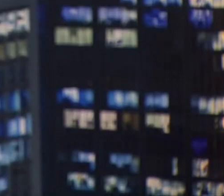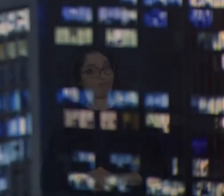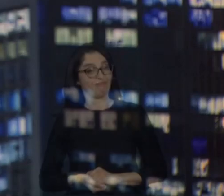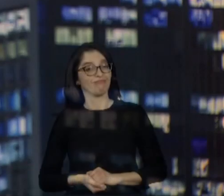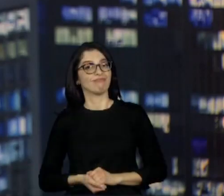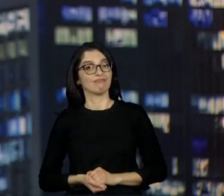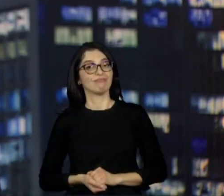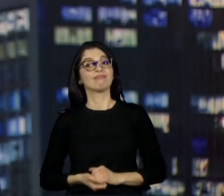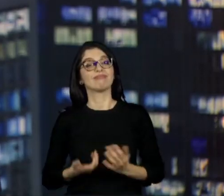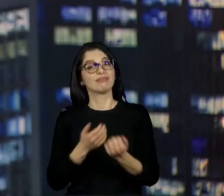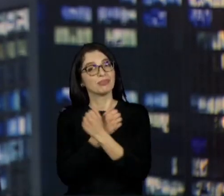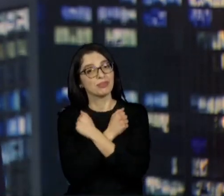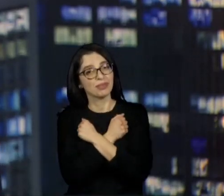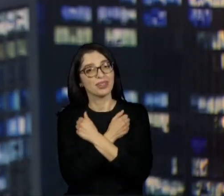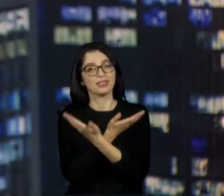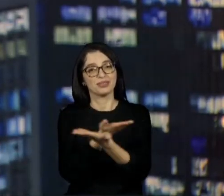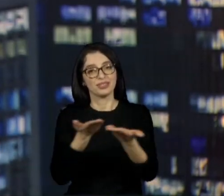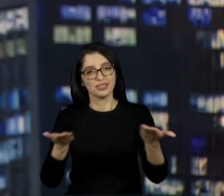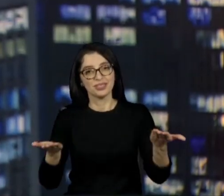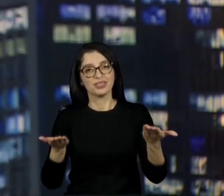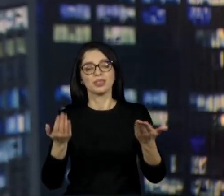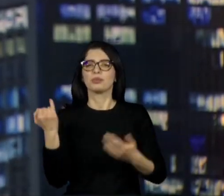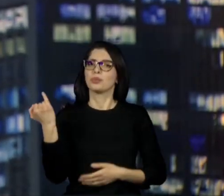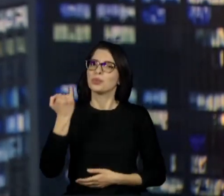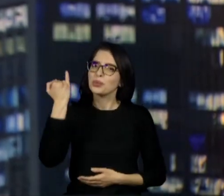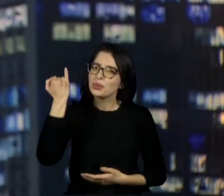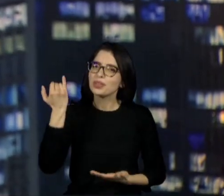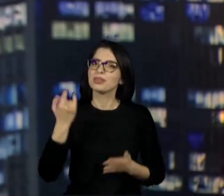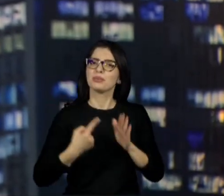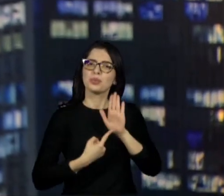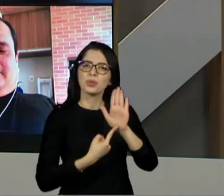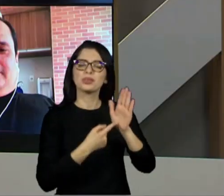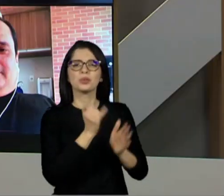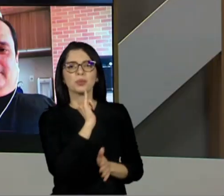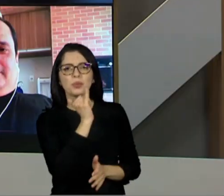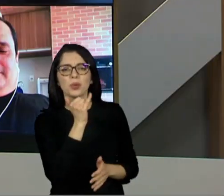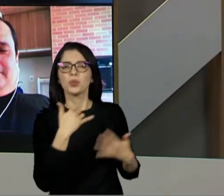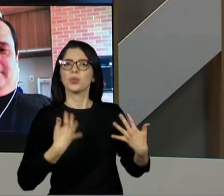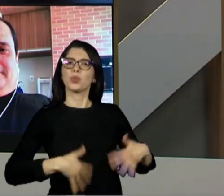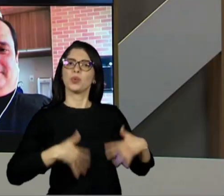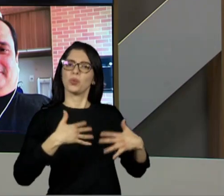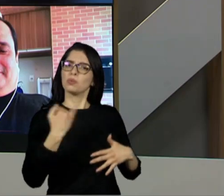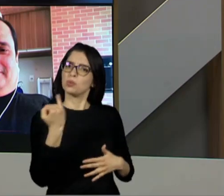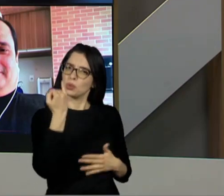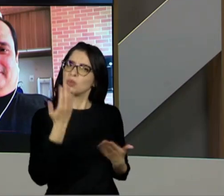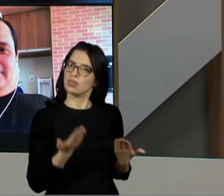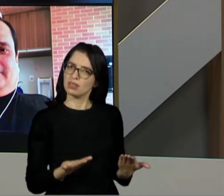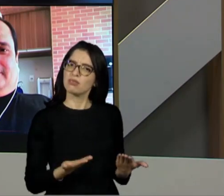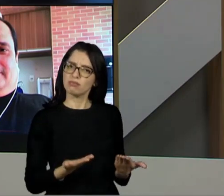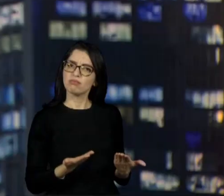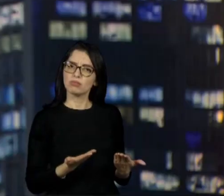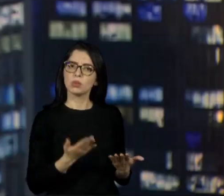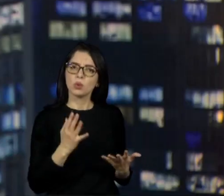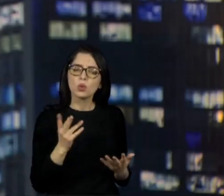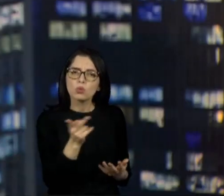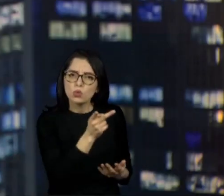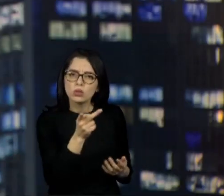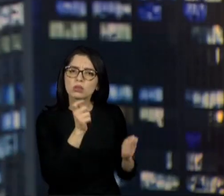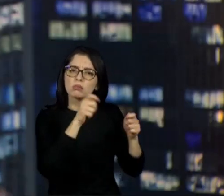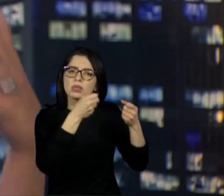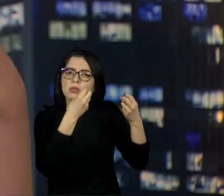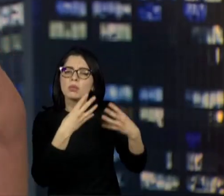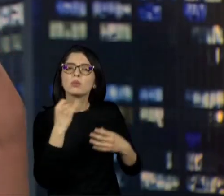Abraço grande para vocês. É muito importante esse depoimento deles, não é, Leonardo? Quantas vezes eles falaram aí nesse breve